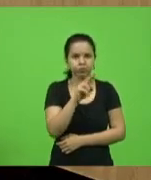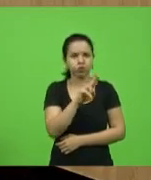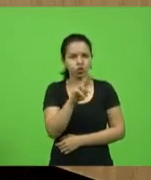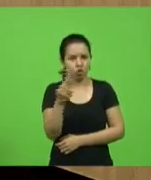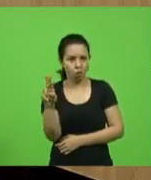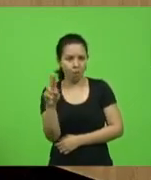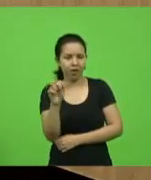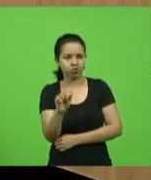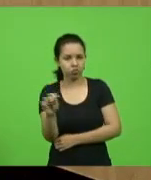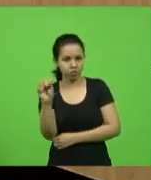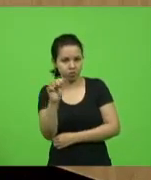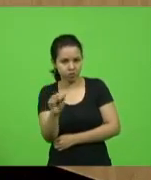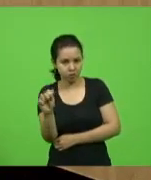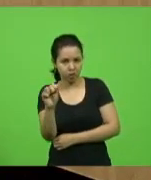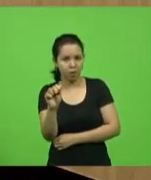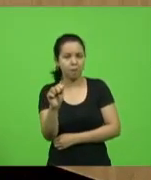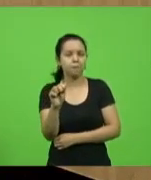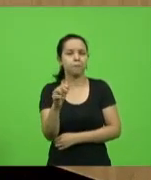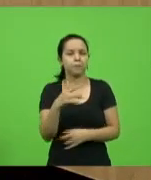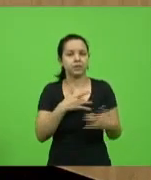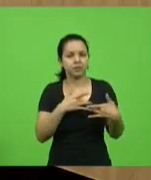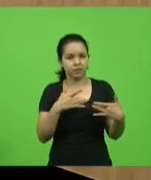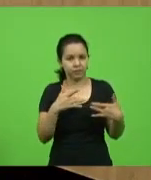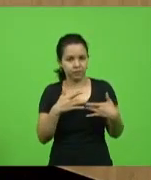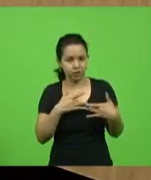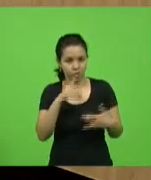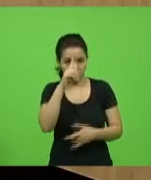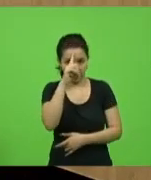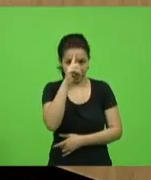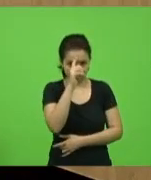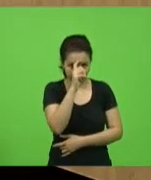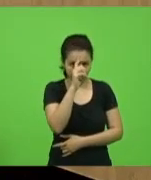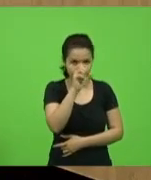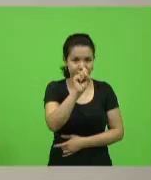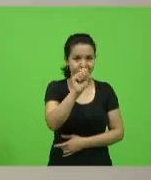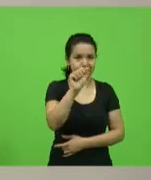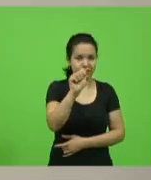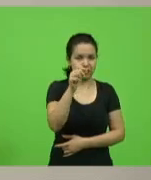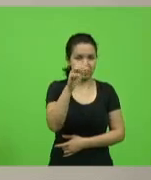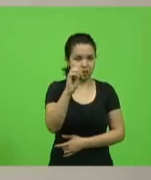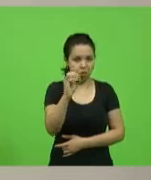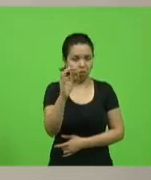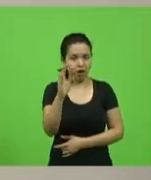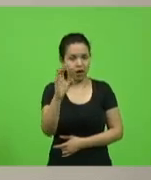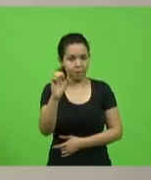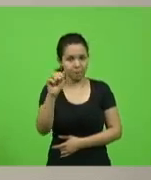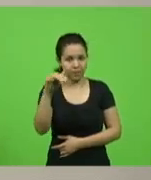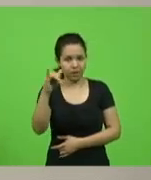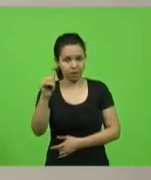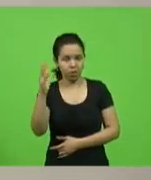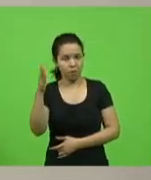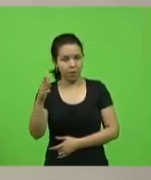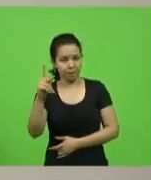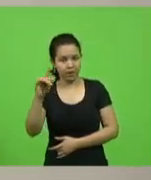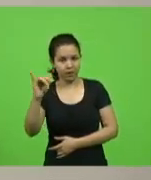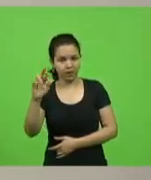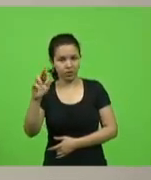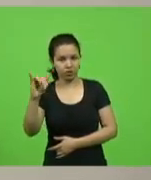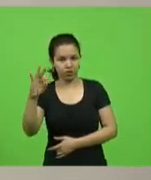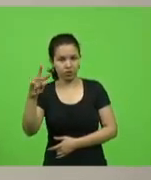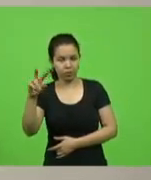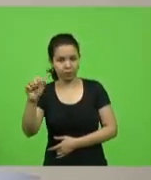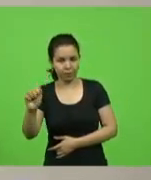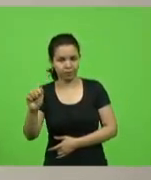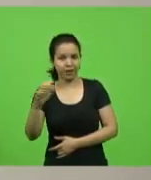Beneficente Hospitalar São Camilo, barra Peritiba. Parecer favorável da CCJ